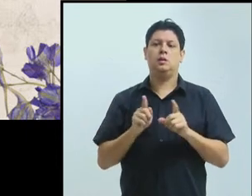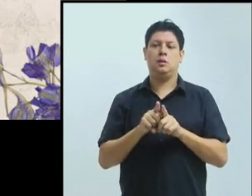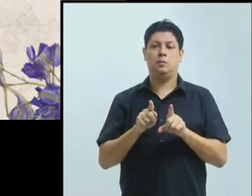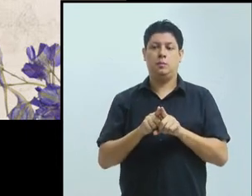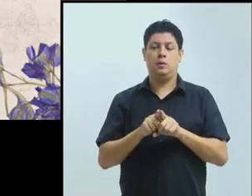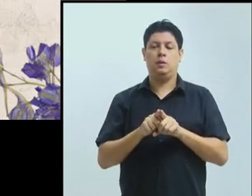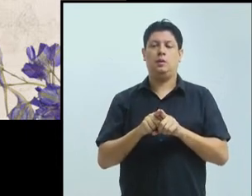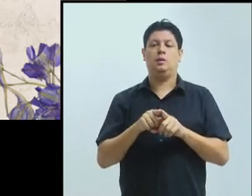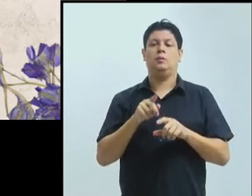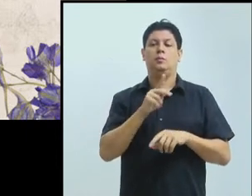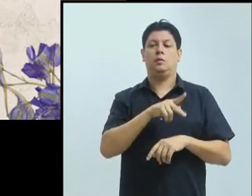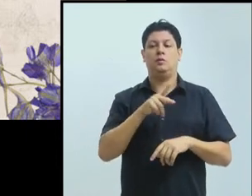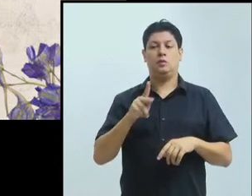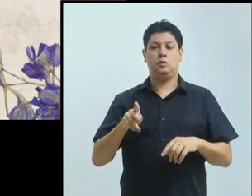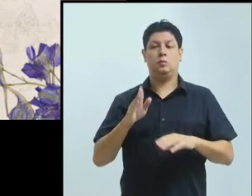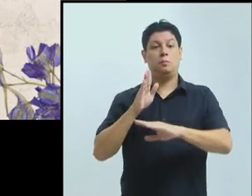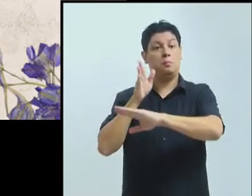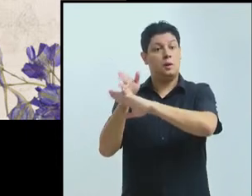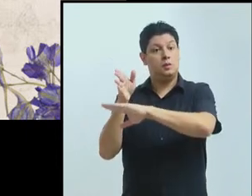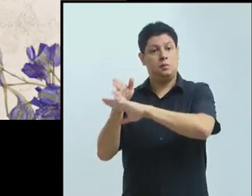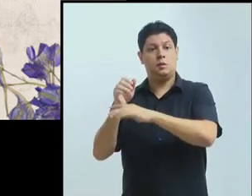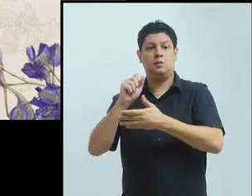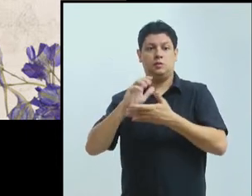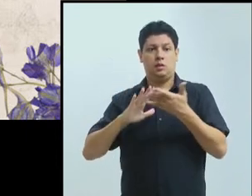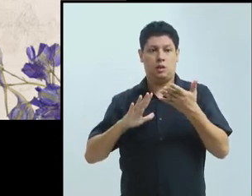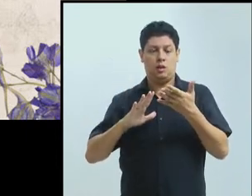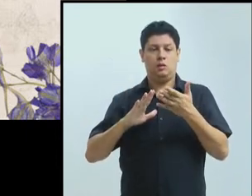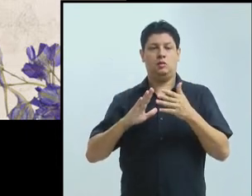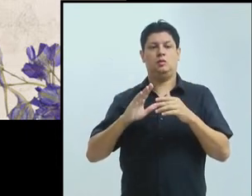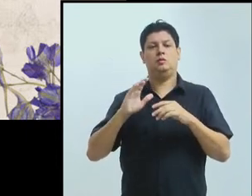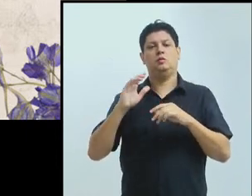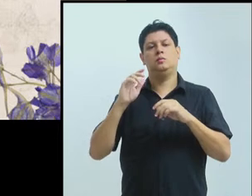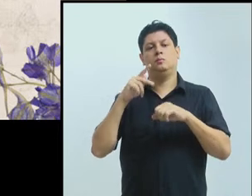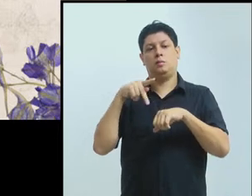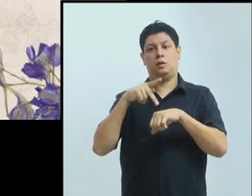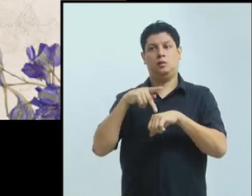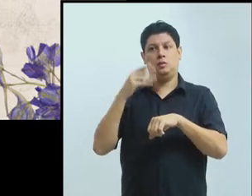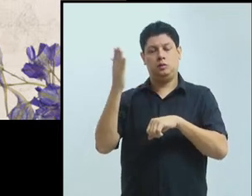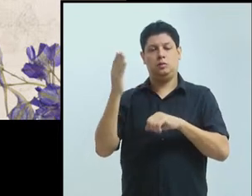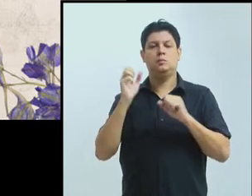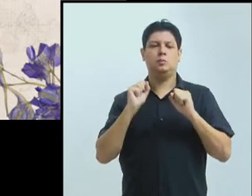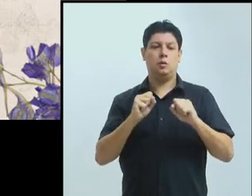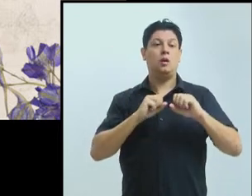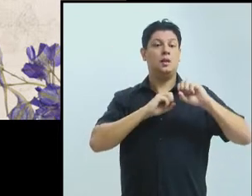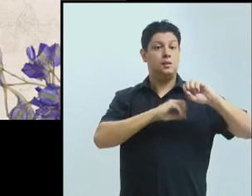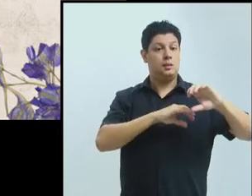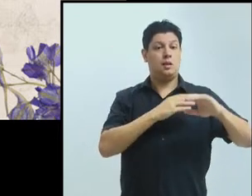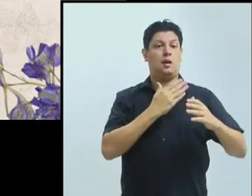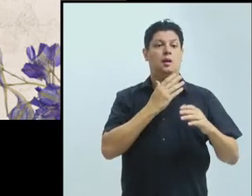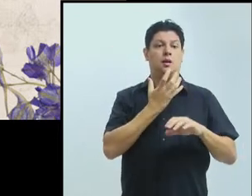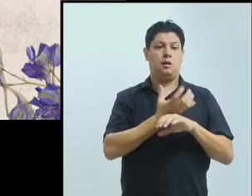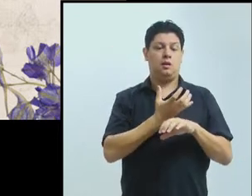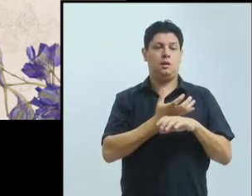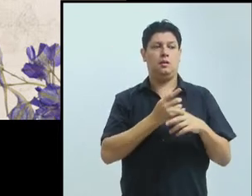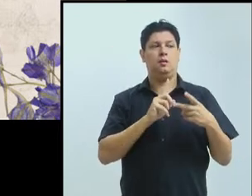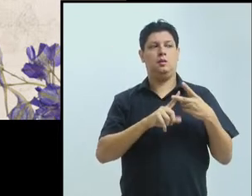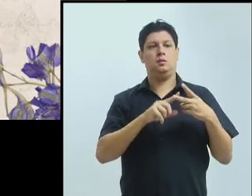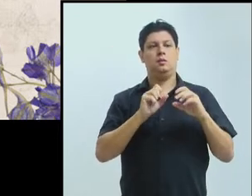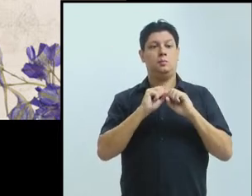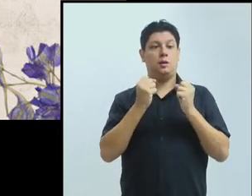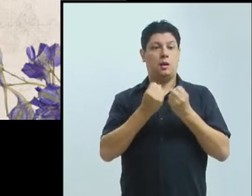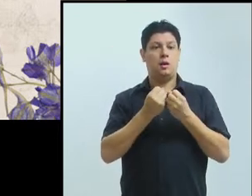atividades acadêmicas no exterior. Pode ser docência, seminário, bancas, comissões e outras atividades.